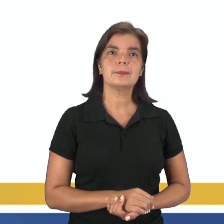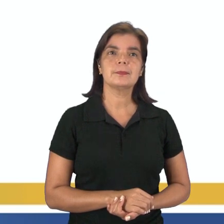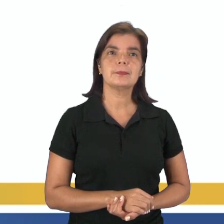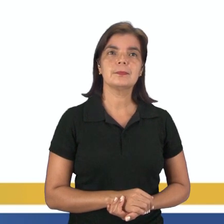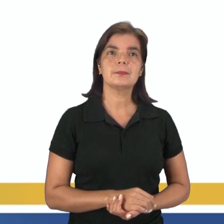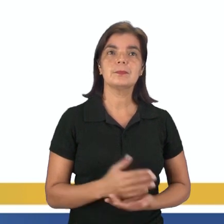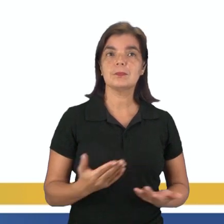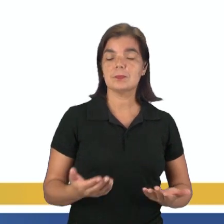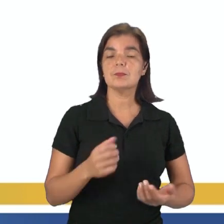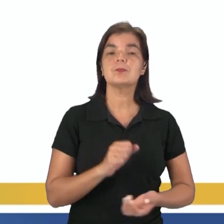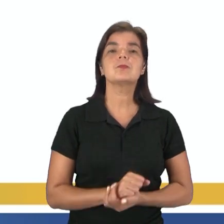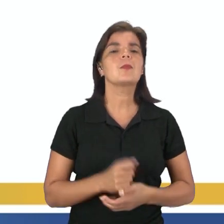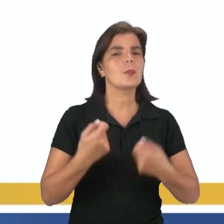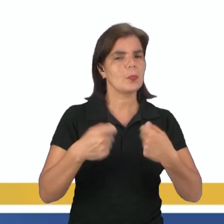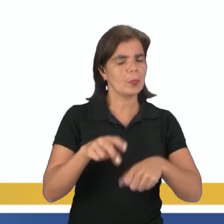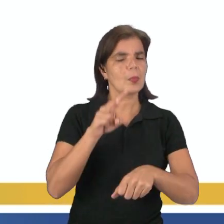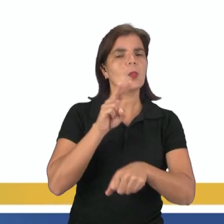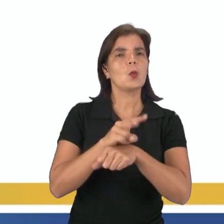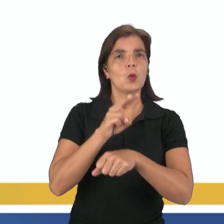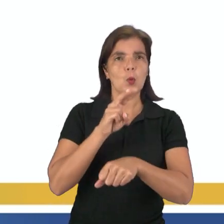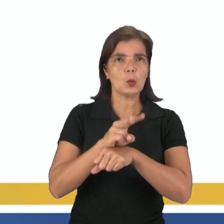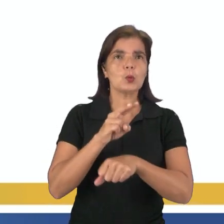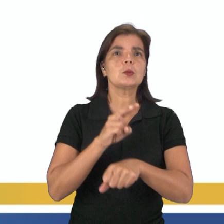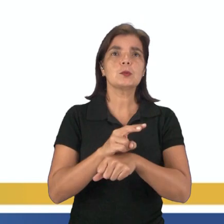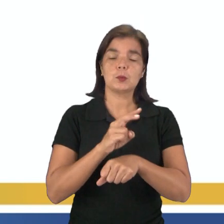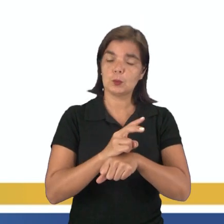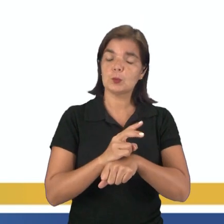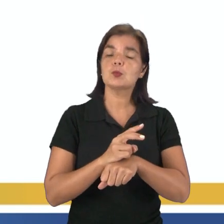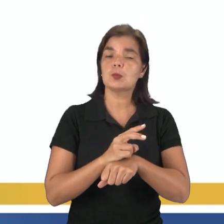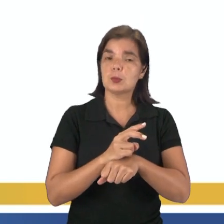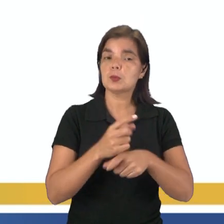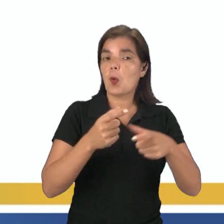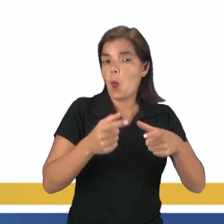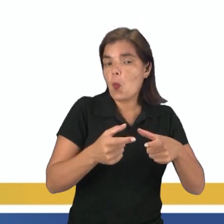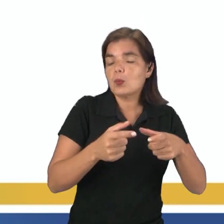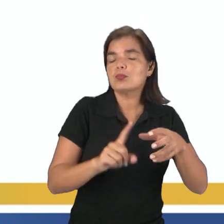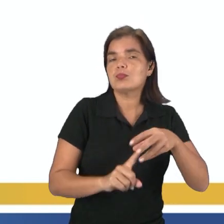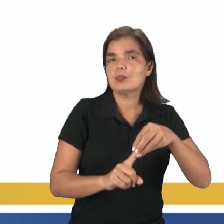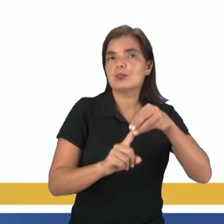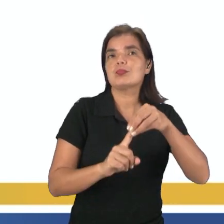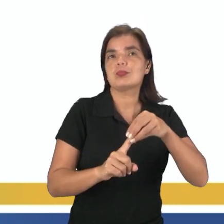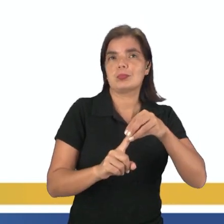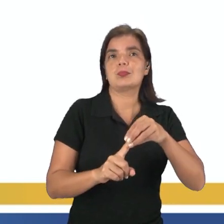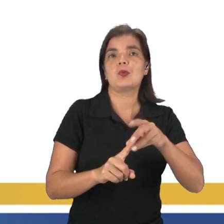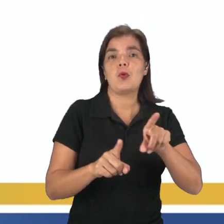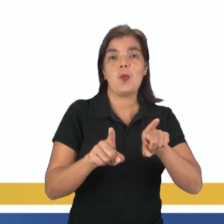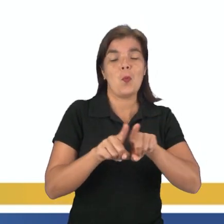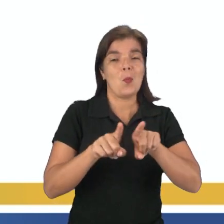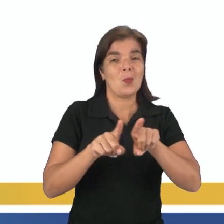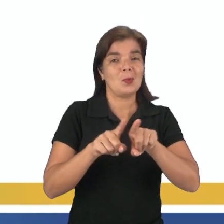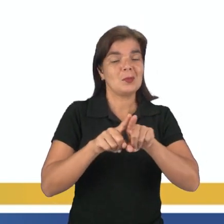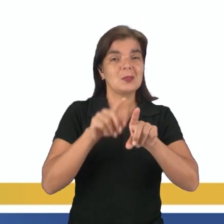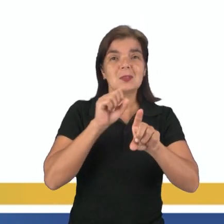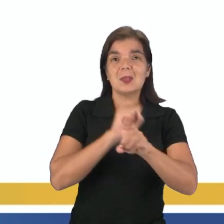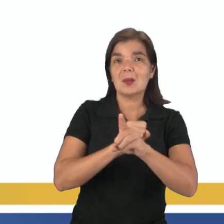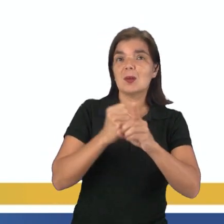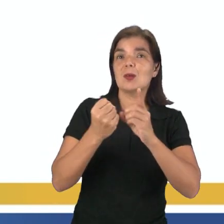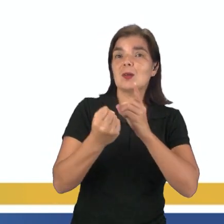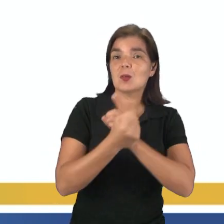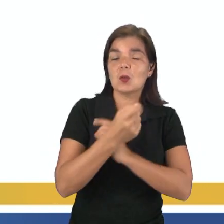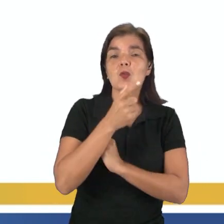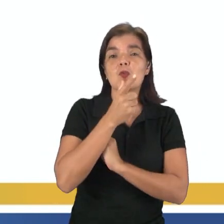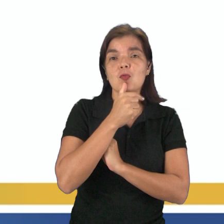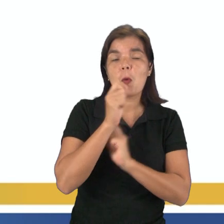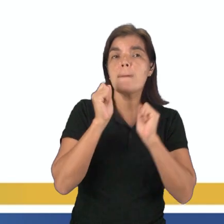Nesse caso, a gente precisa fazer a manutenção e a preservação desse local, porque os mananciais são os únicos que oferecem